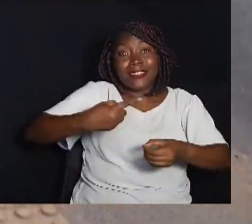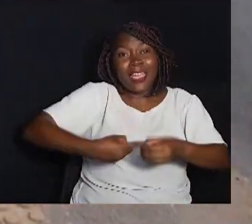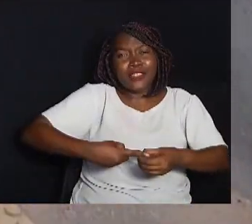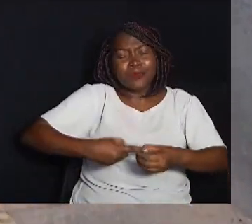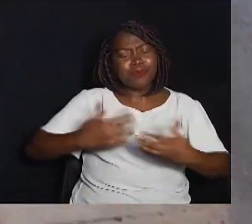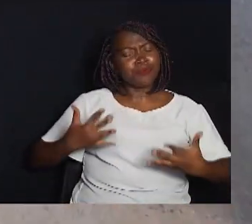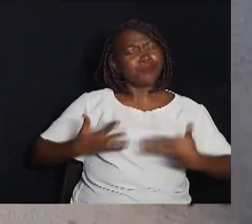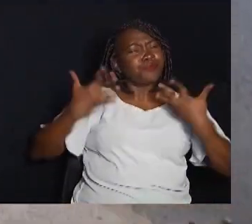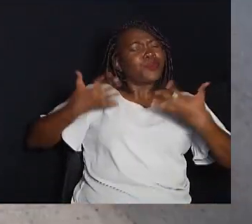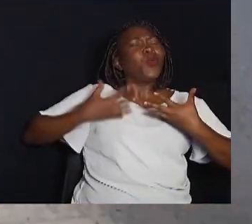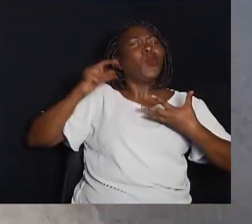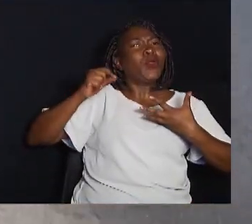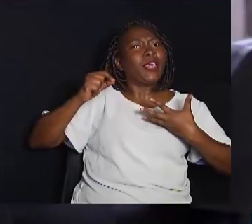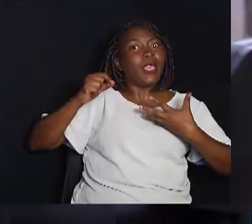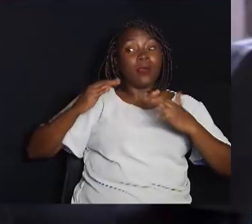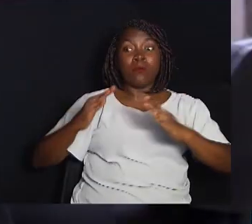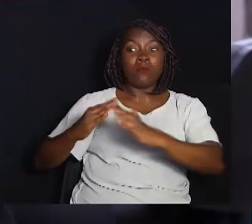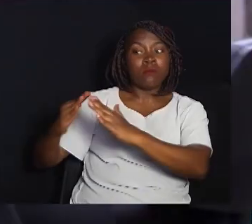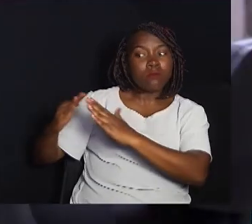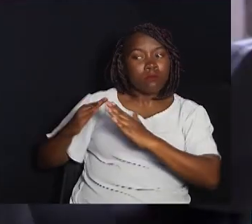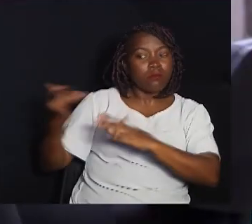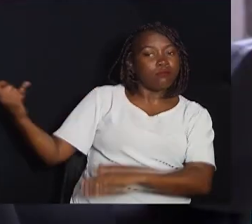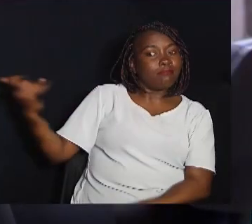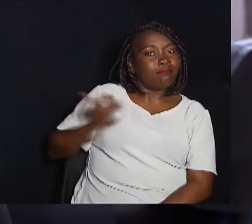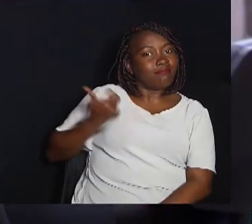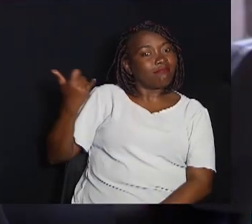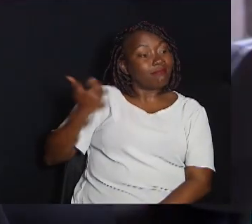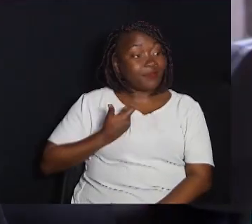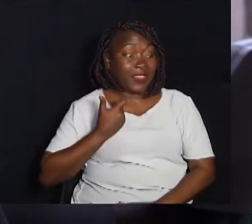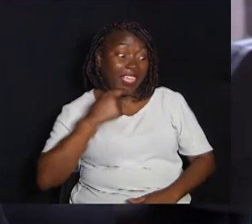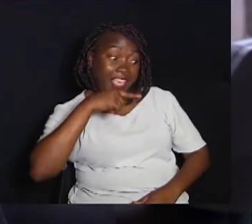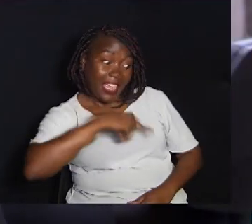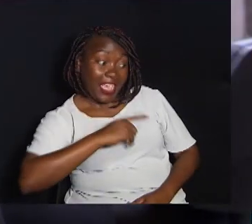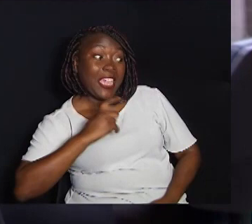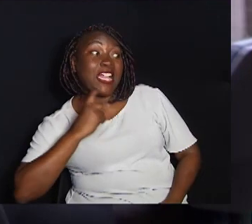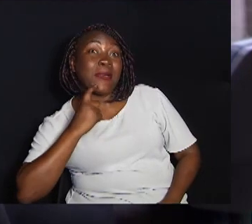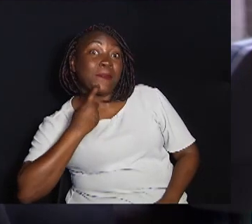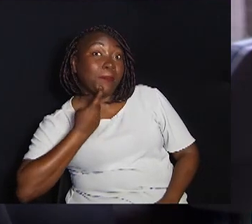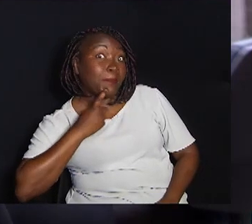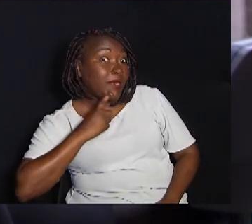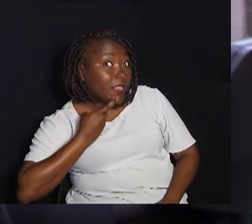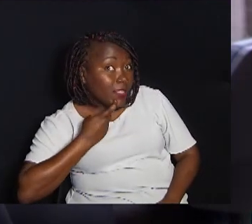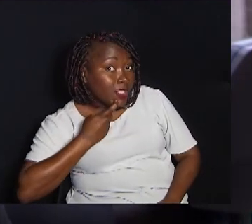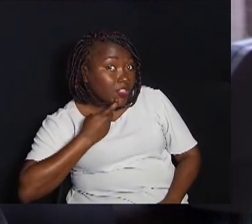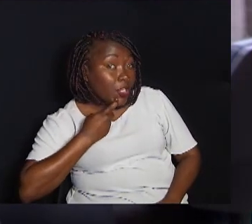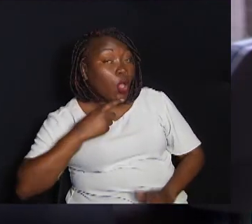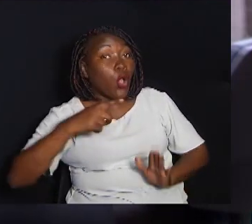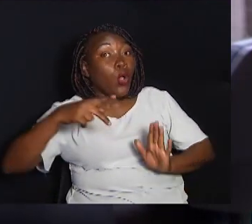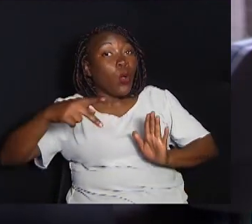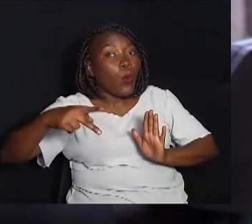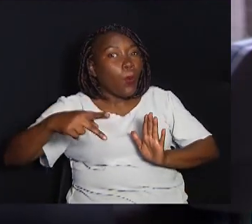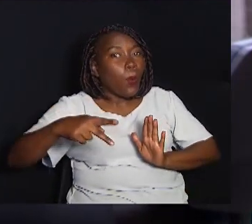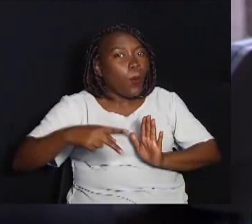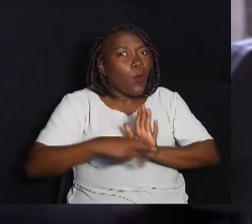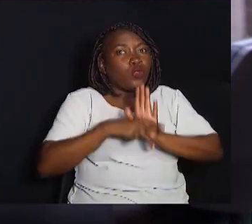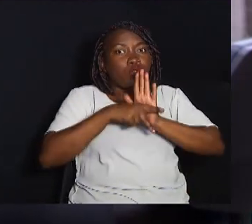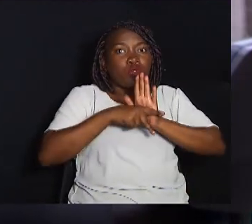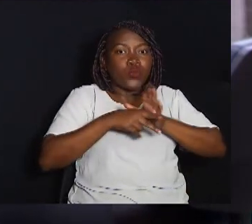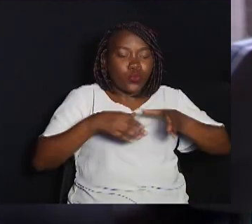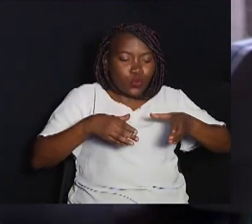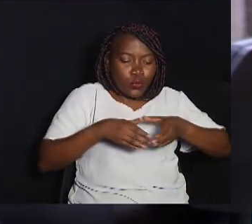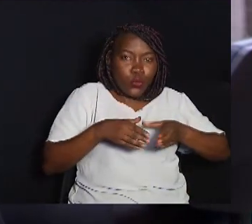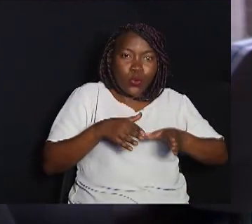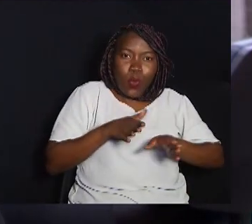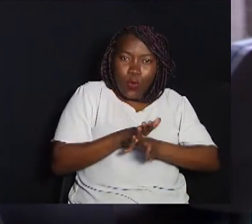feitas pelos próprios munícipes Campinas, ela possui aí um conselho municipal de